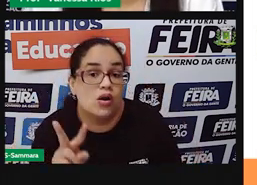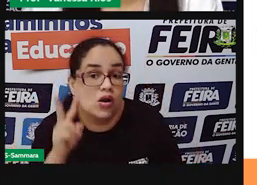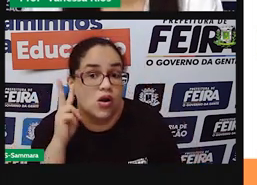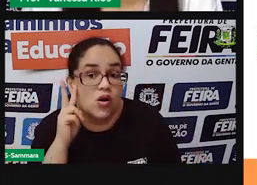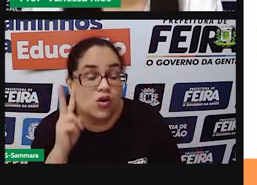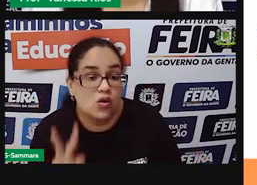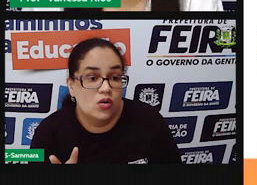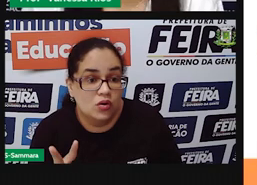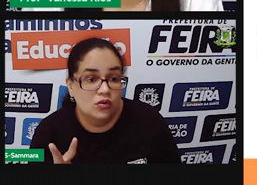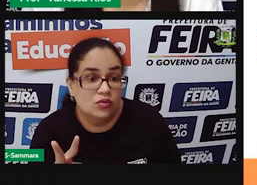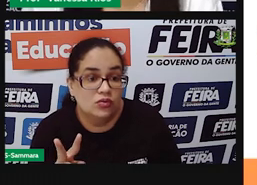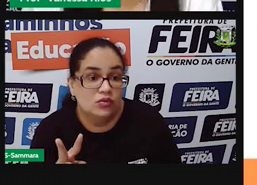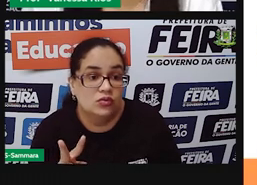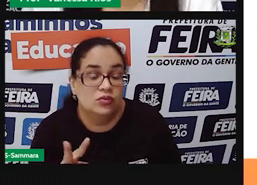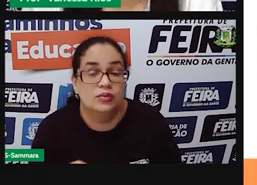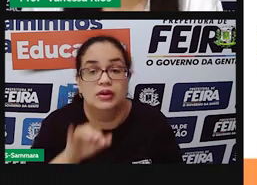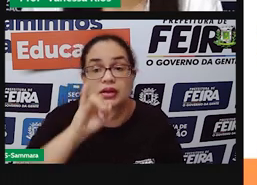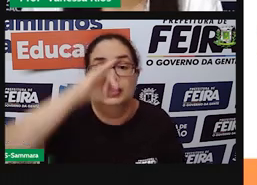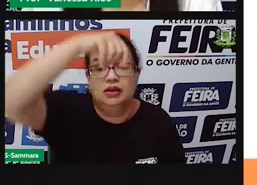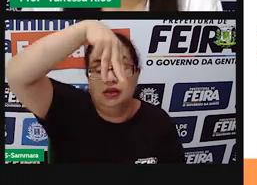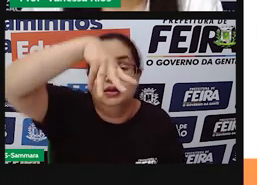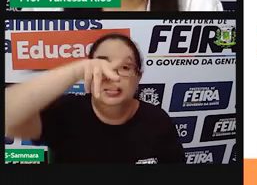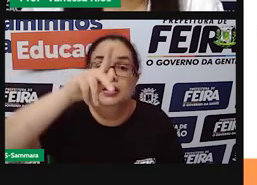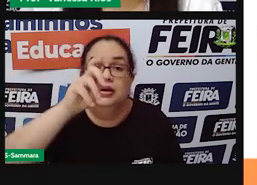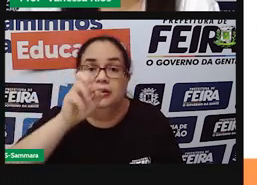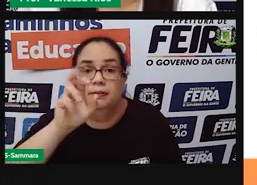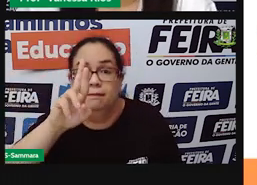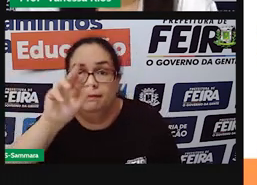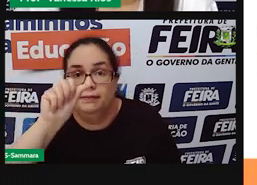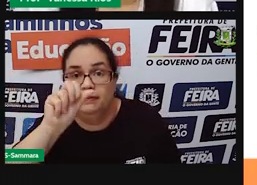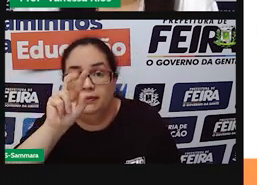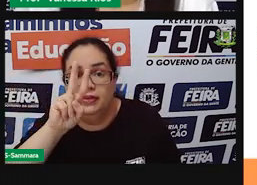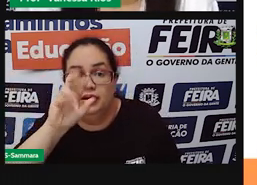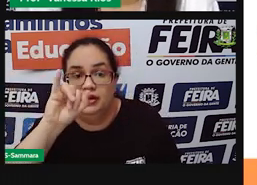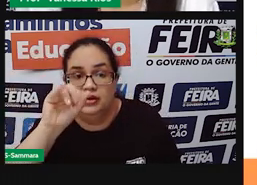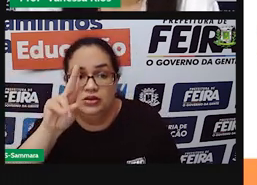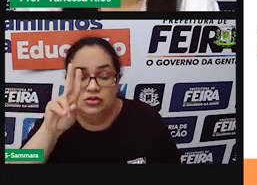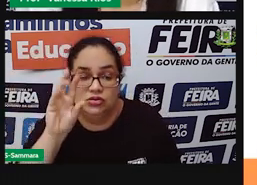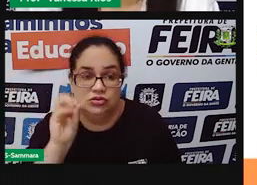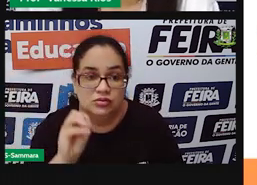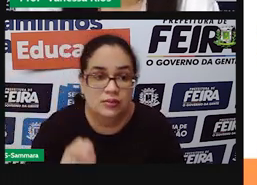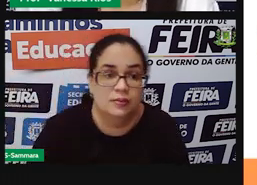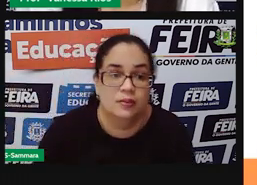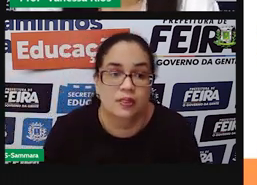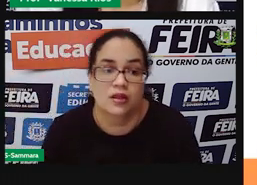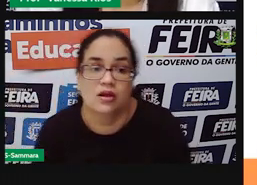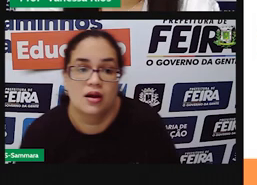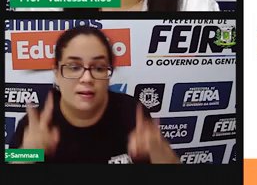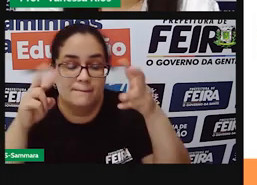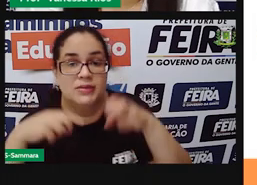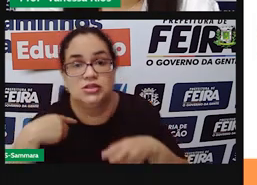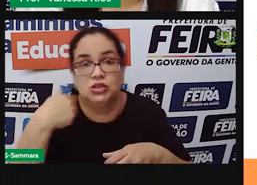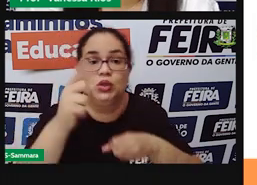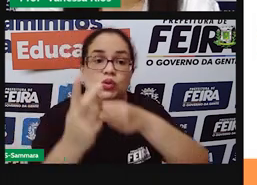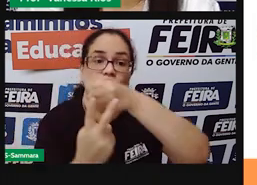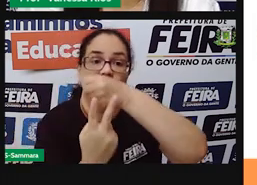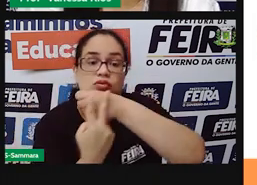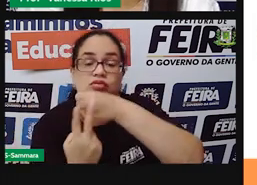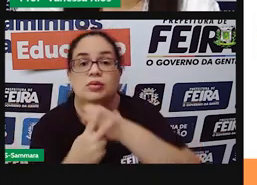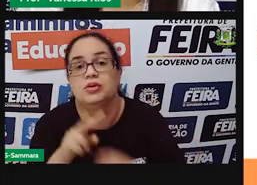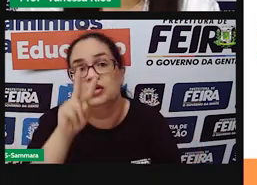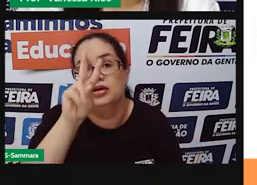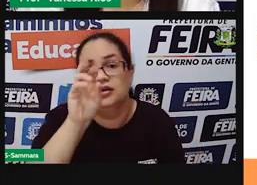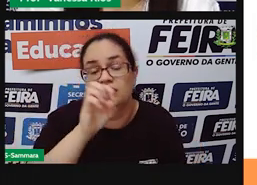olha. Então o modo aí é o imperativo. Agora a gente vai observar outro verbo, ver.